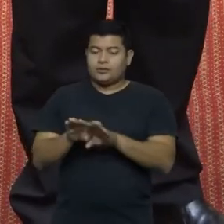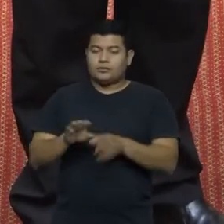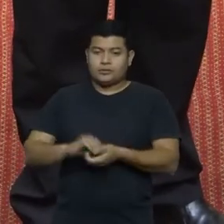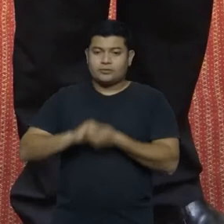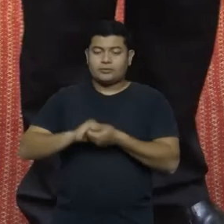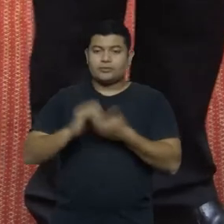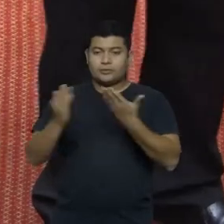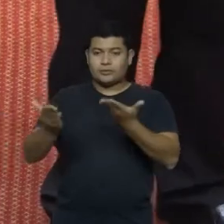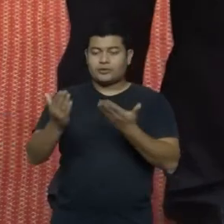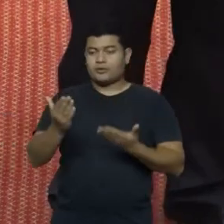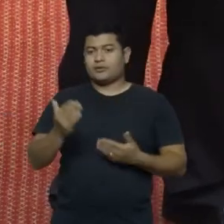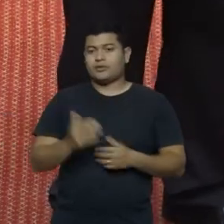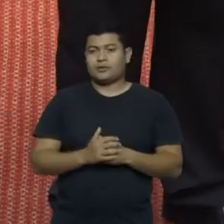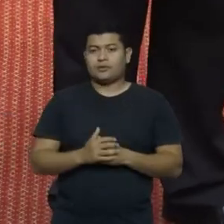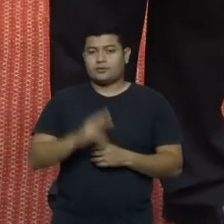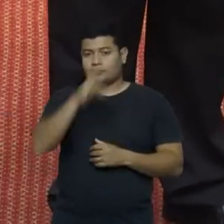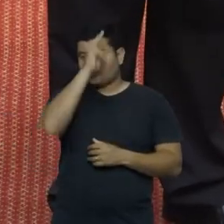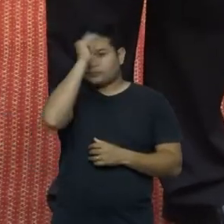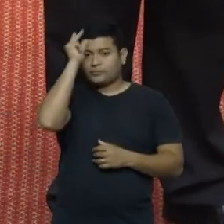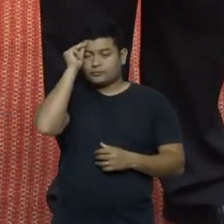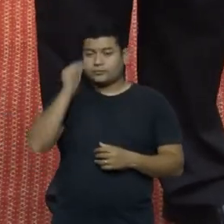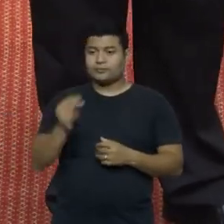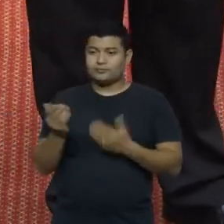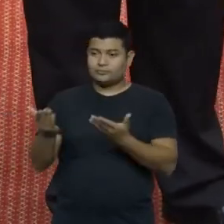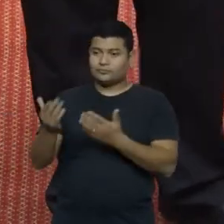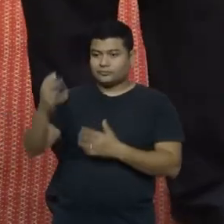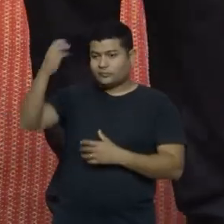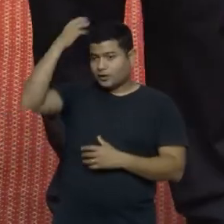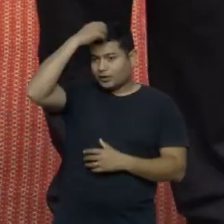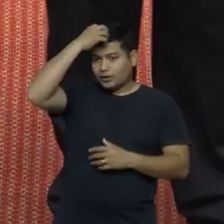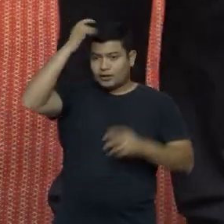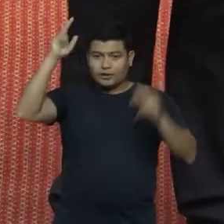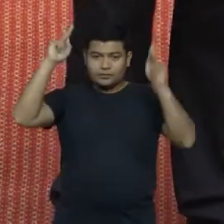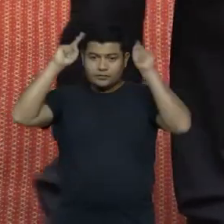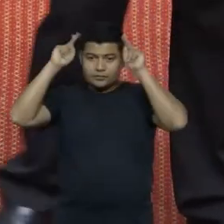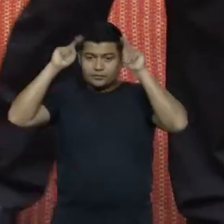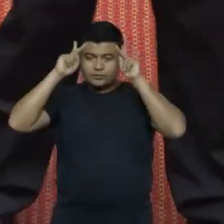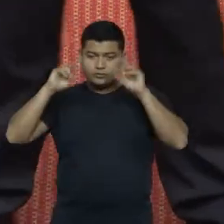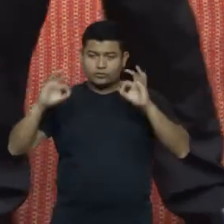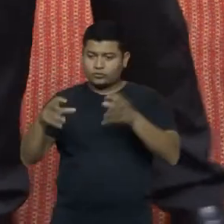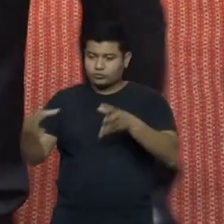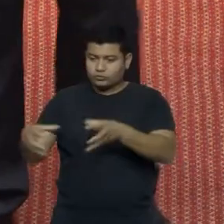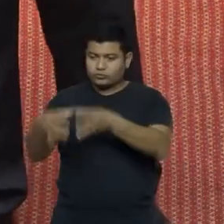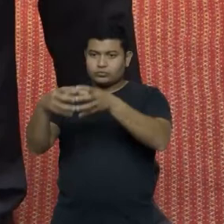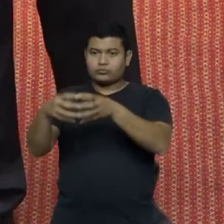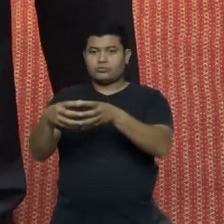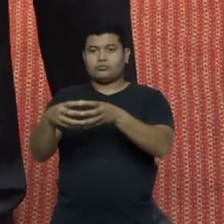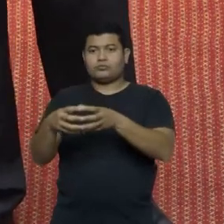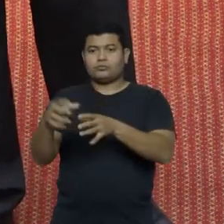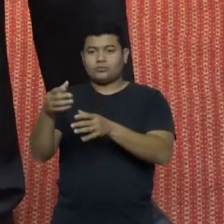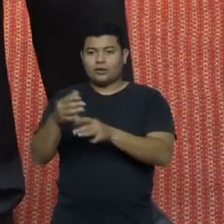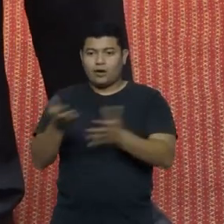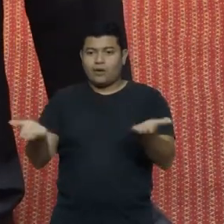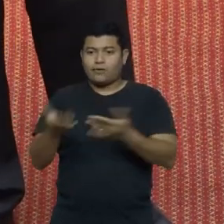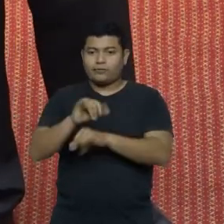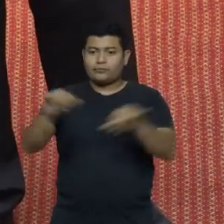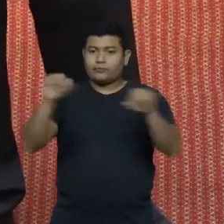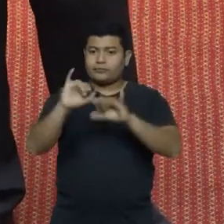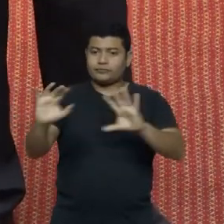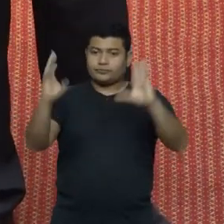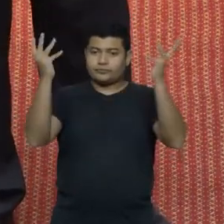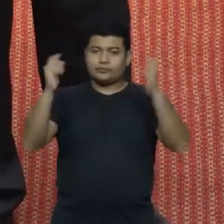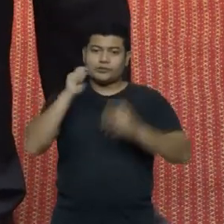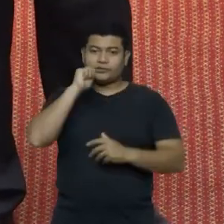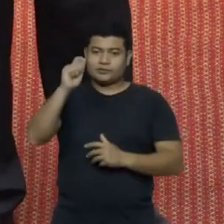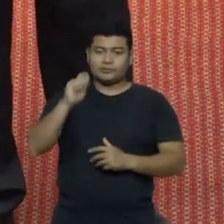e a nossa rainha, nossas princesas, toda a comitiva. Lages, que é a princesa da Serra, que é